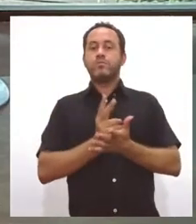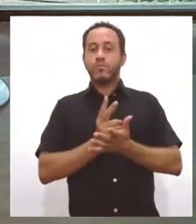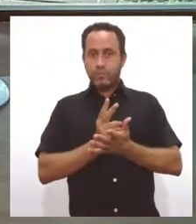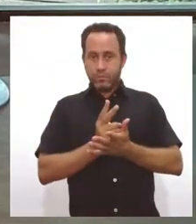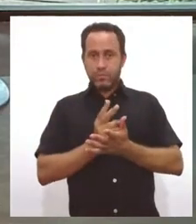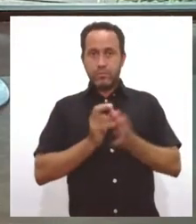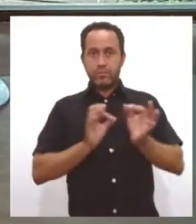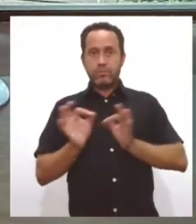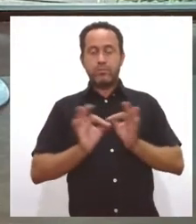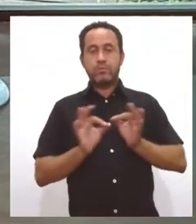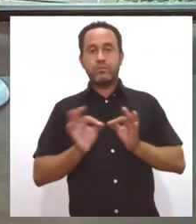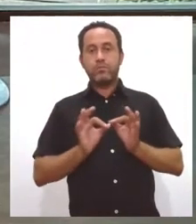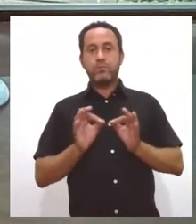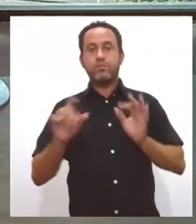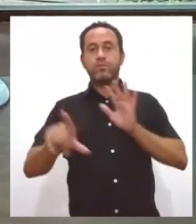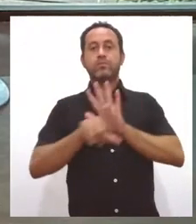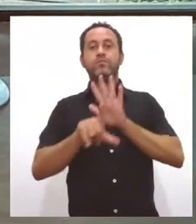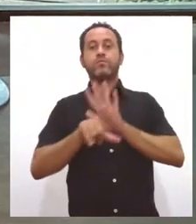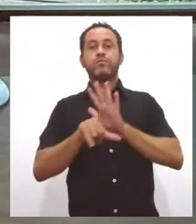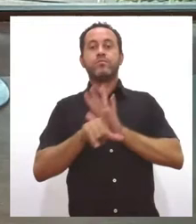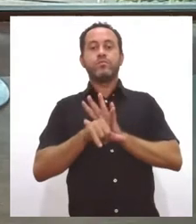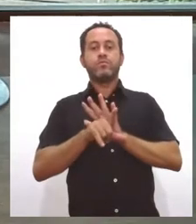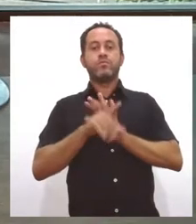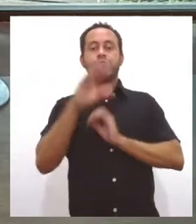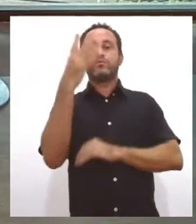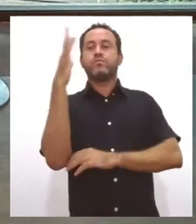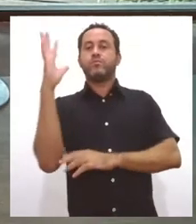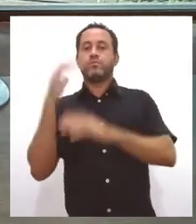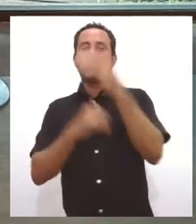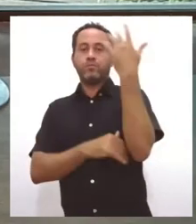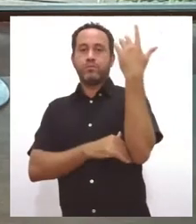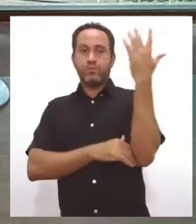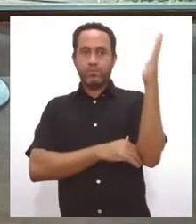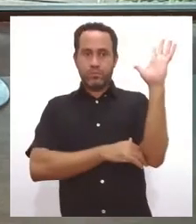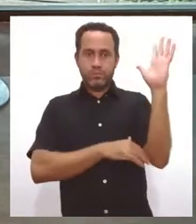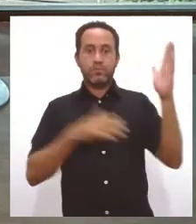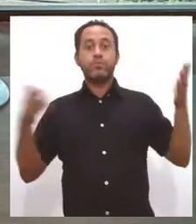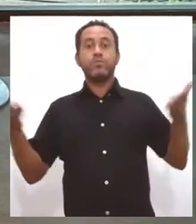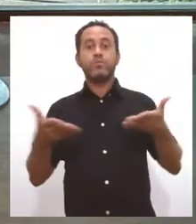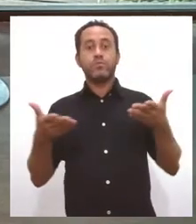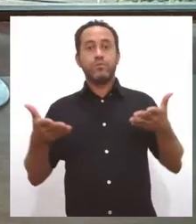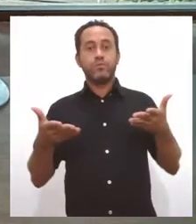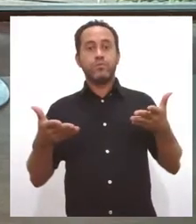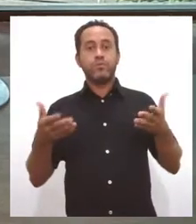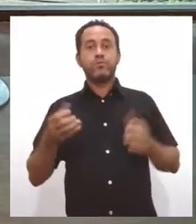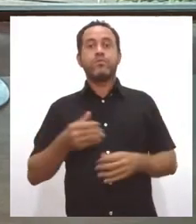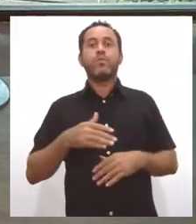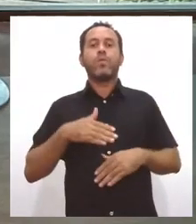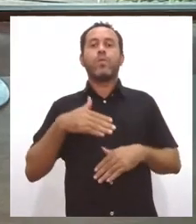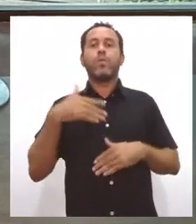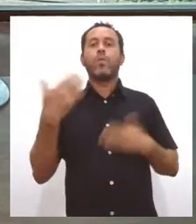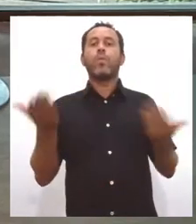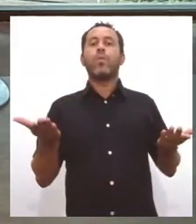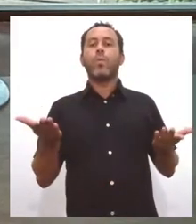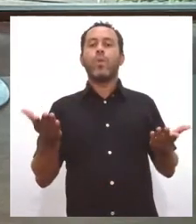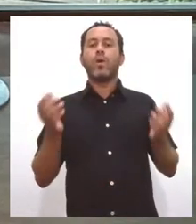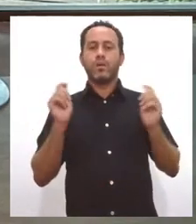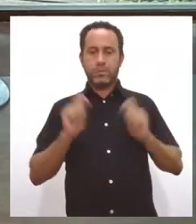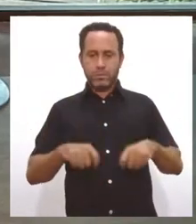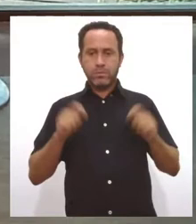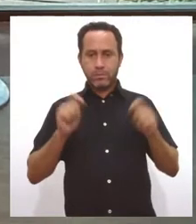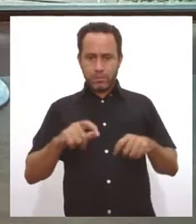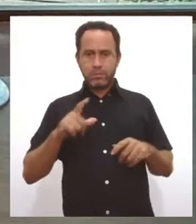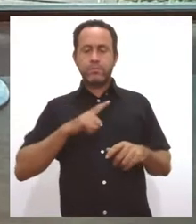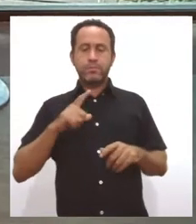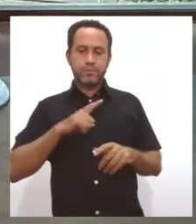justamente a nova lei do licenciamento ambiental. E hoje nós tratamos sobre quais são as possibilidades de dispensa dessa